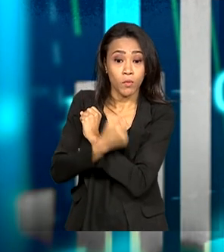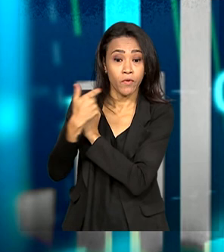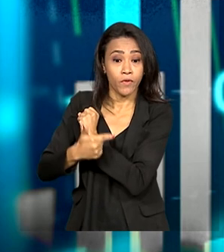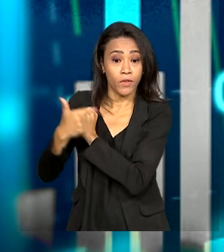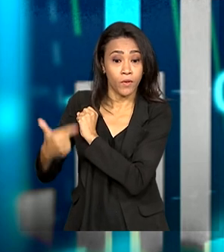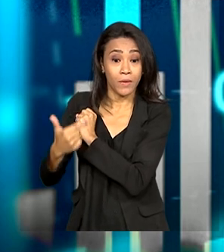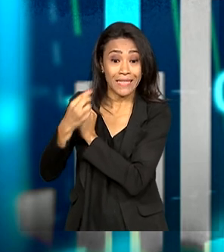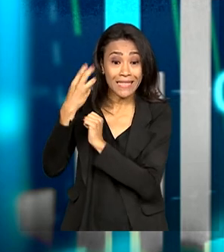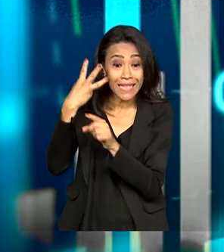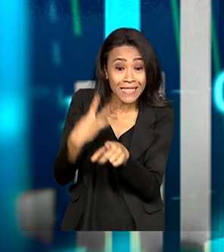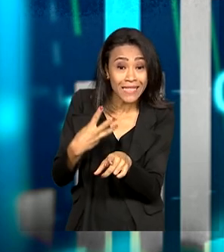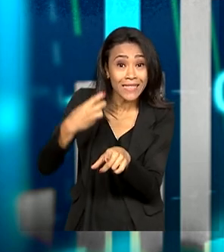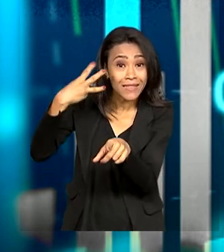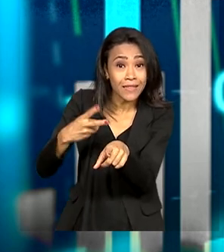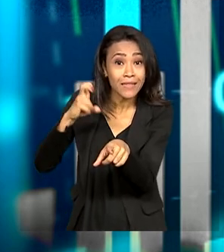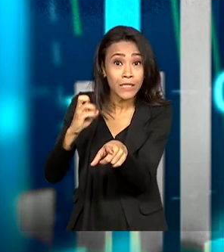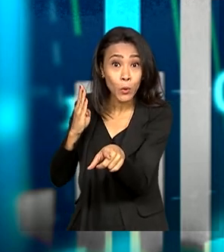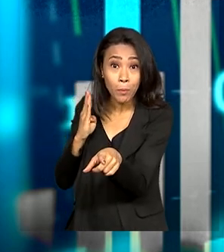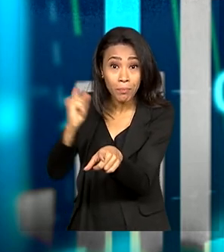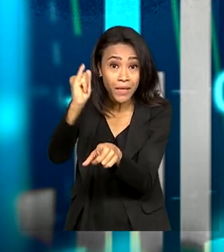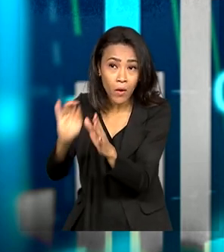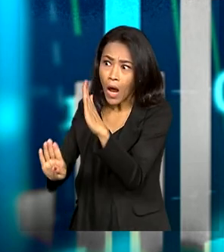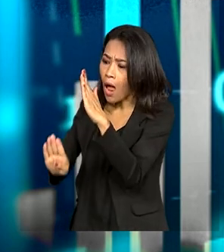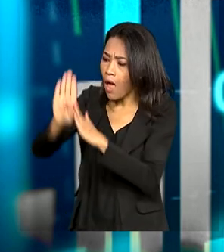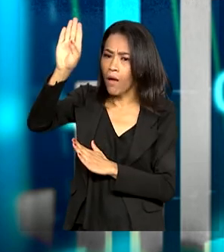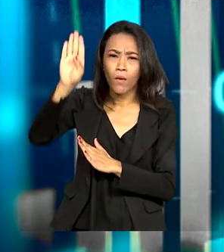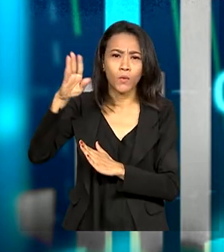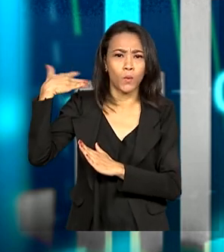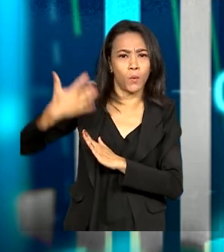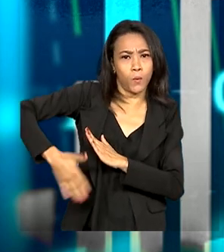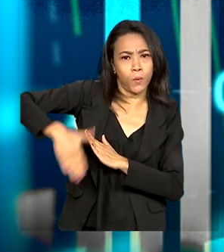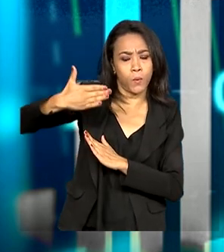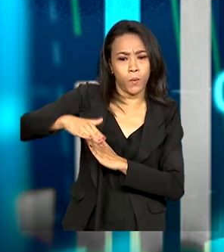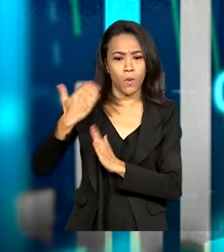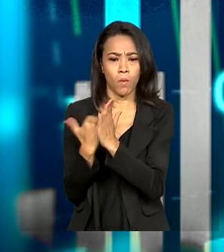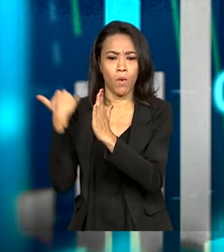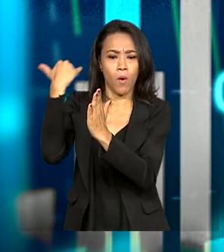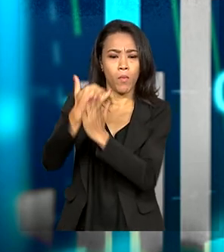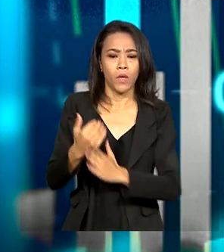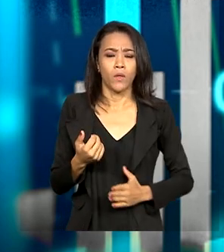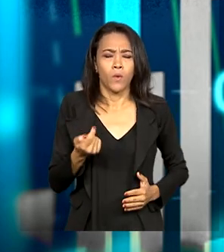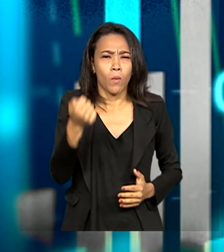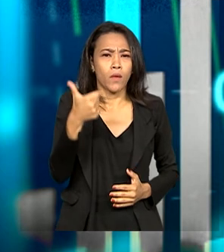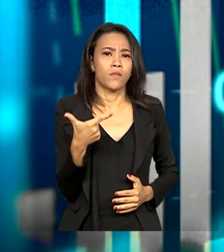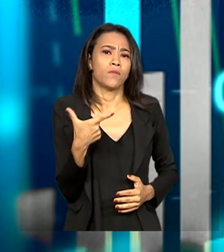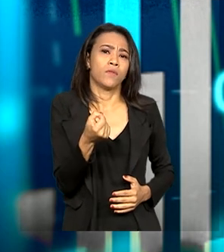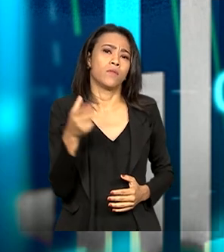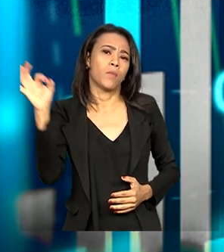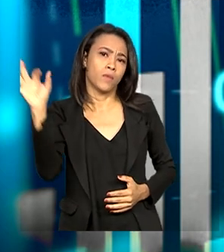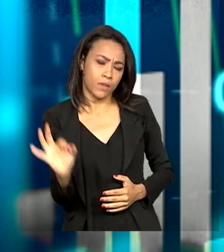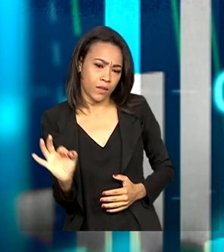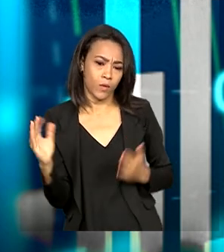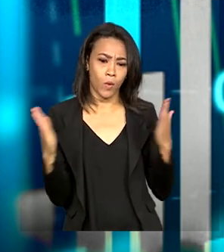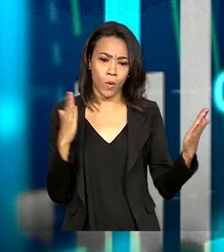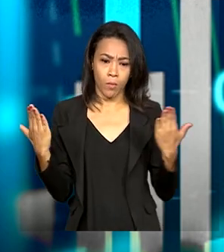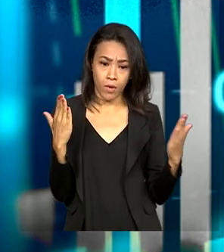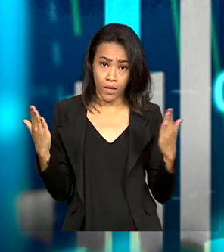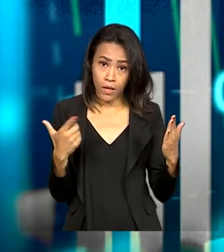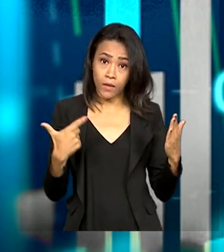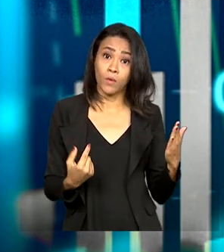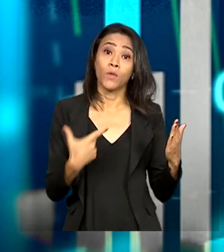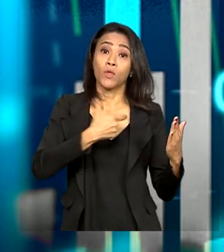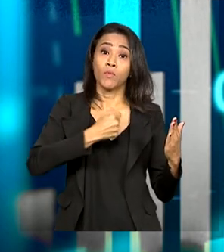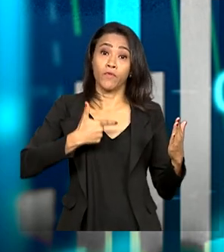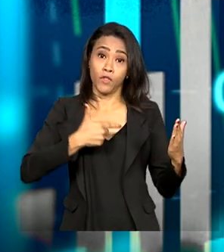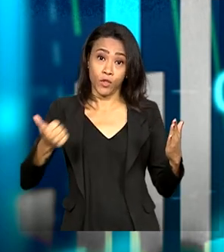335 bilhões, um recorde, com aumento de quase 20%, 19,3% em relação a 2021. Já em termos